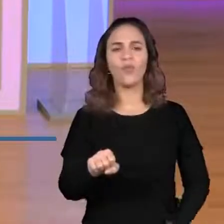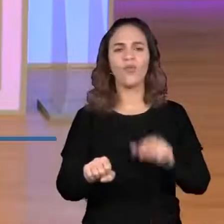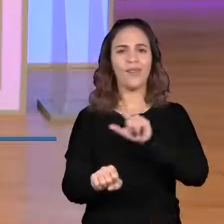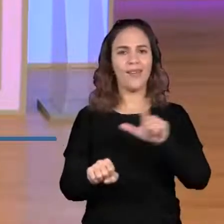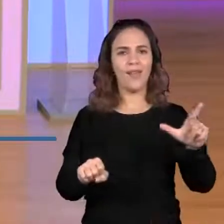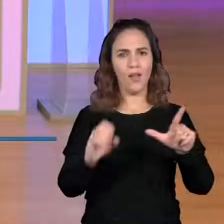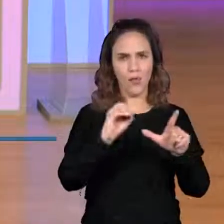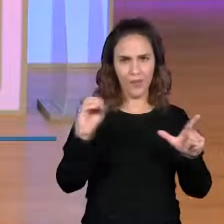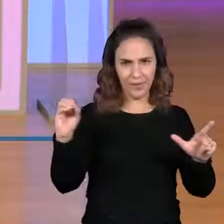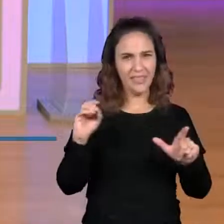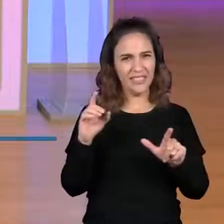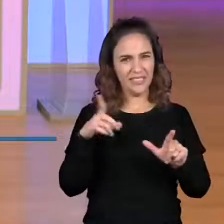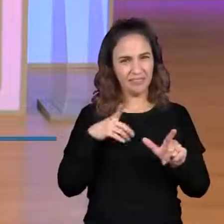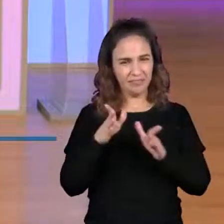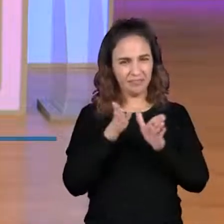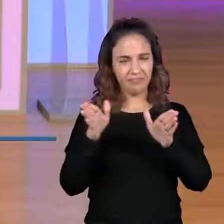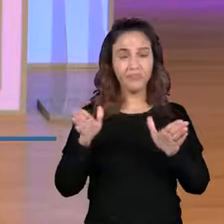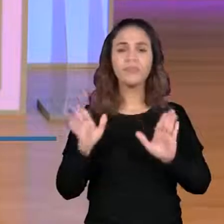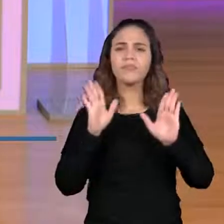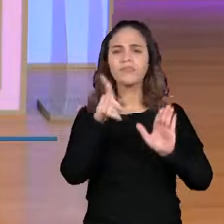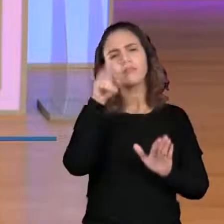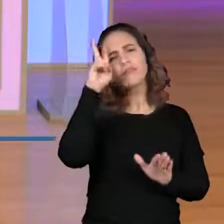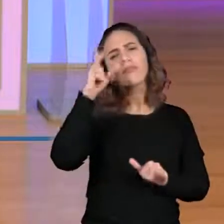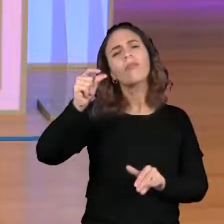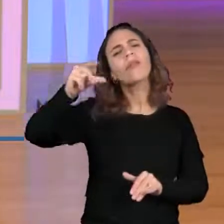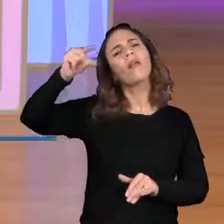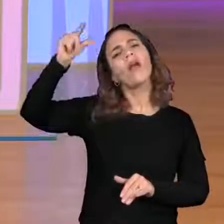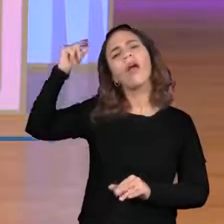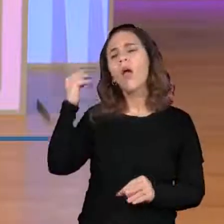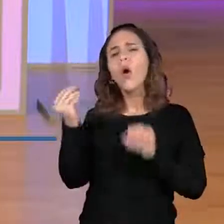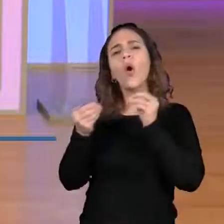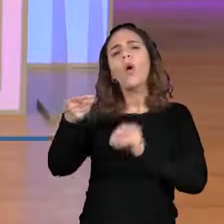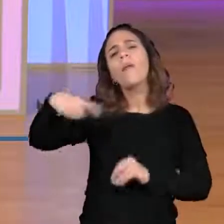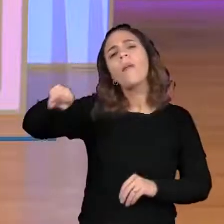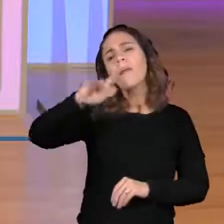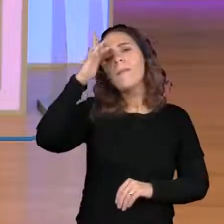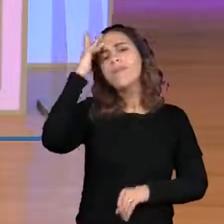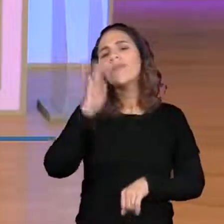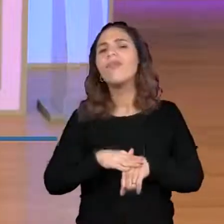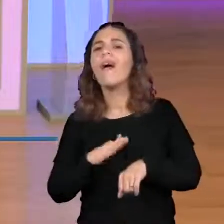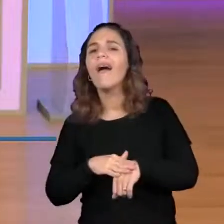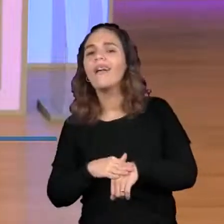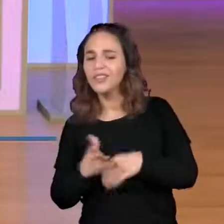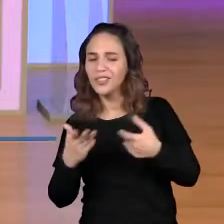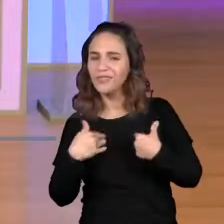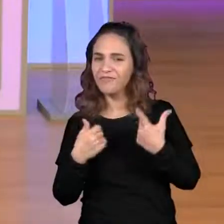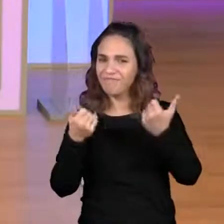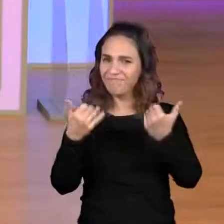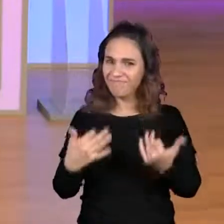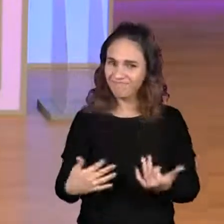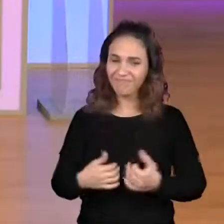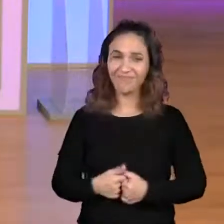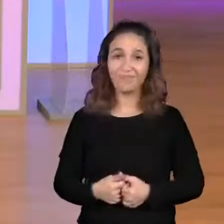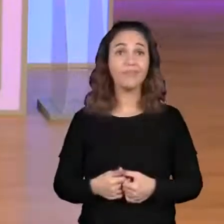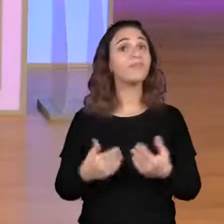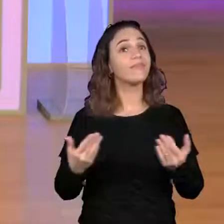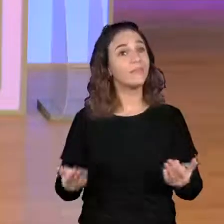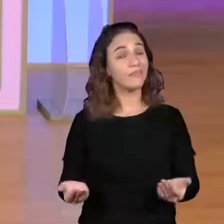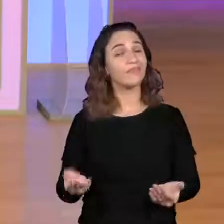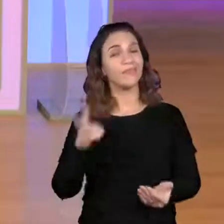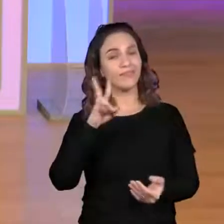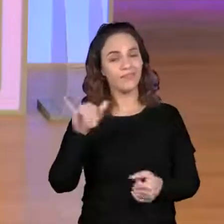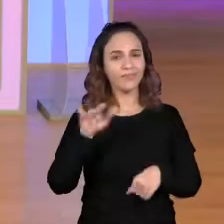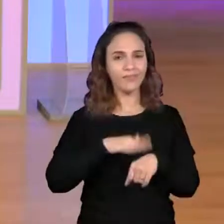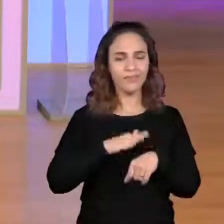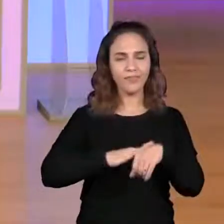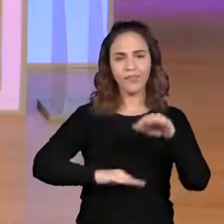antiguidade até os dias de hoje? A gente vai falar sobre isso aqui nessa aula. E para isso nós vamos desenvolver as